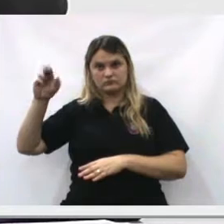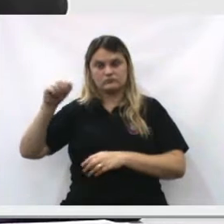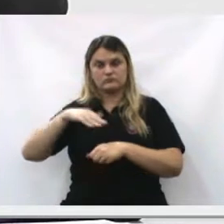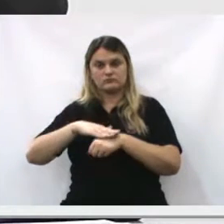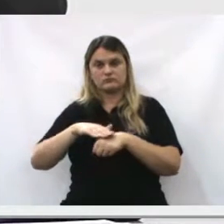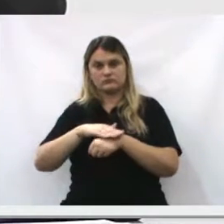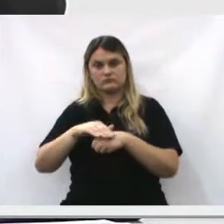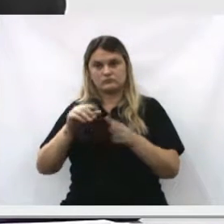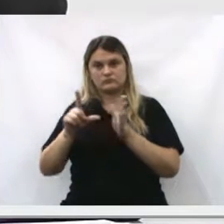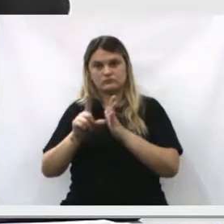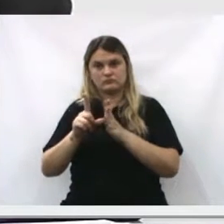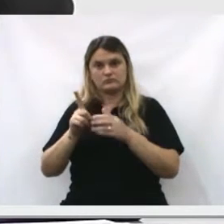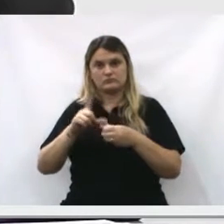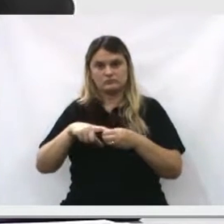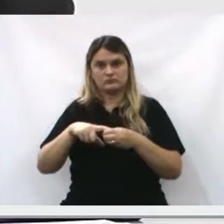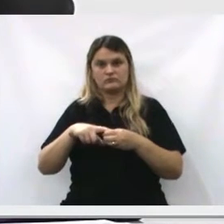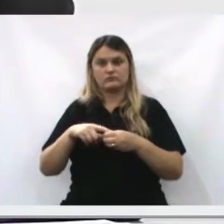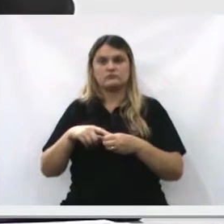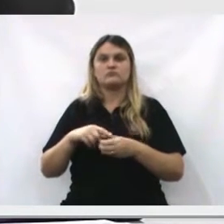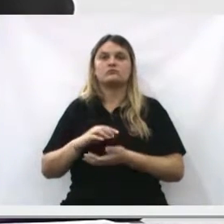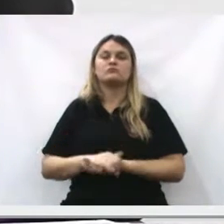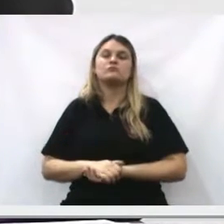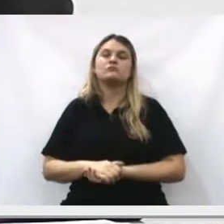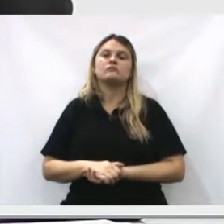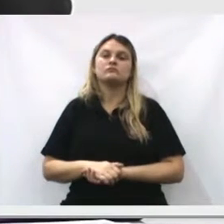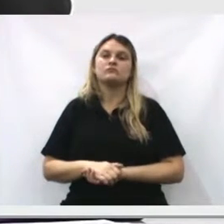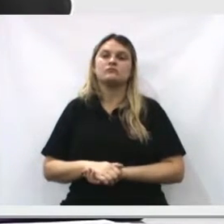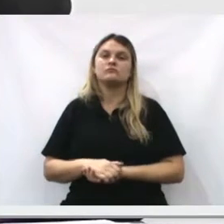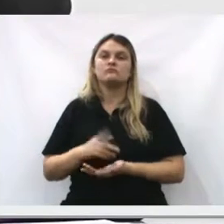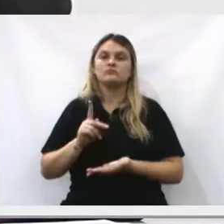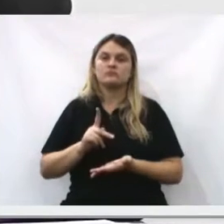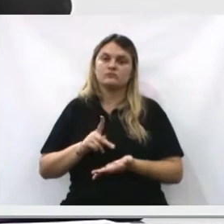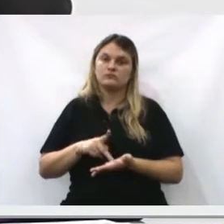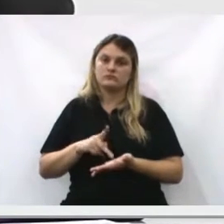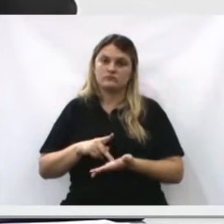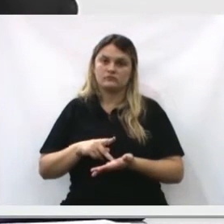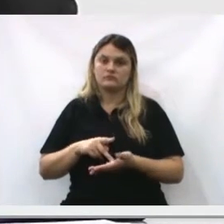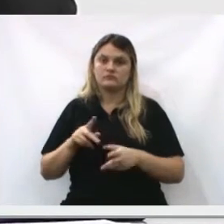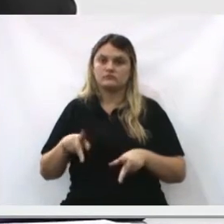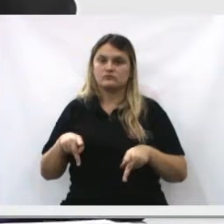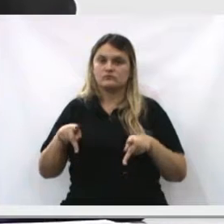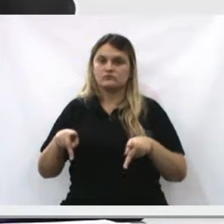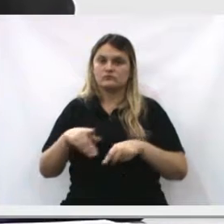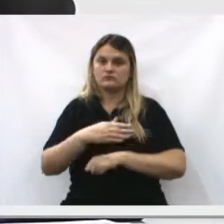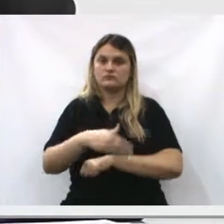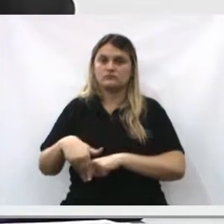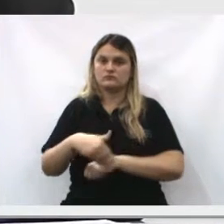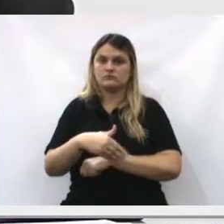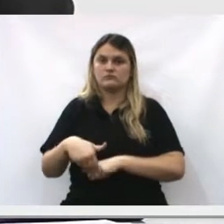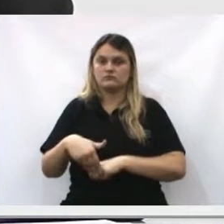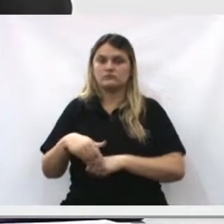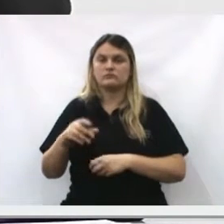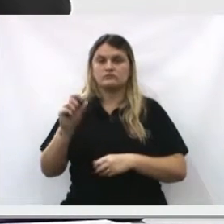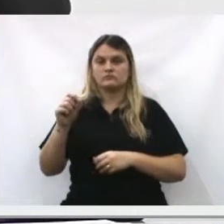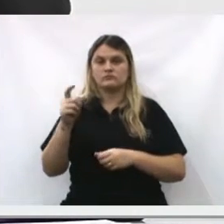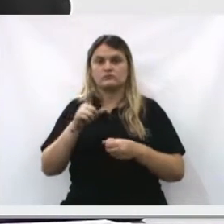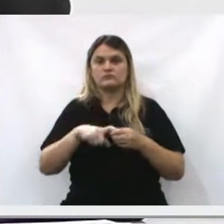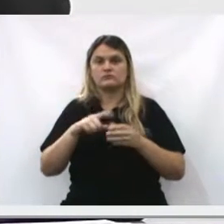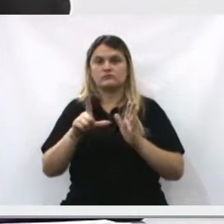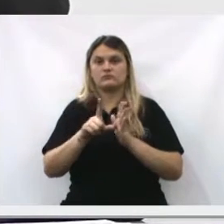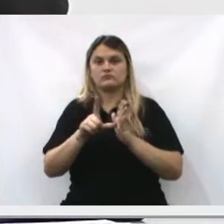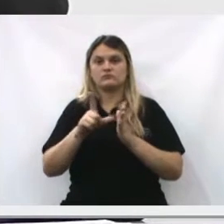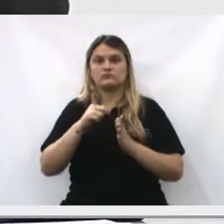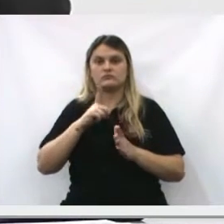com os comerciantes, desde aqui de cima até lá embaixo, e realmente, o povo da Avenida Manoel